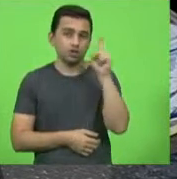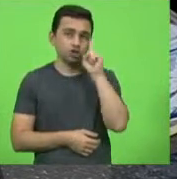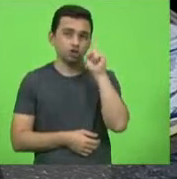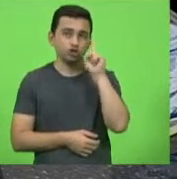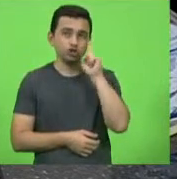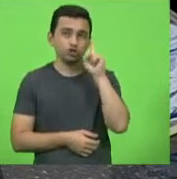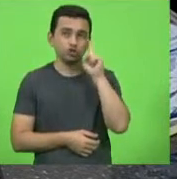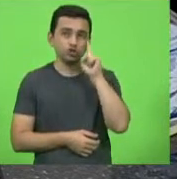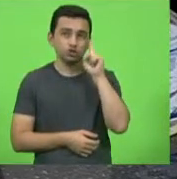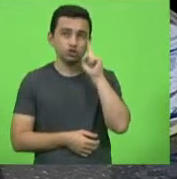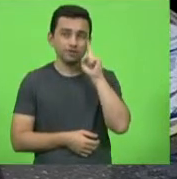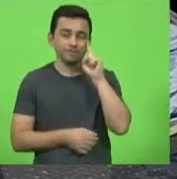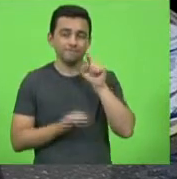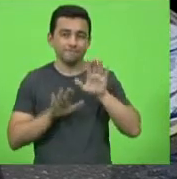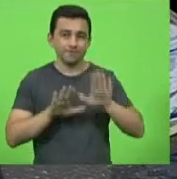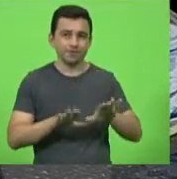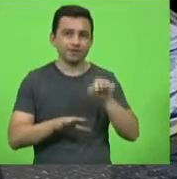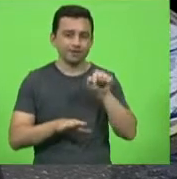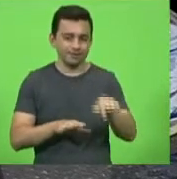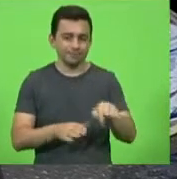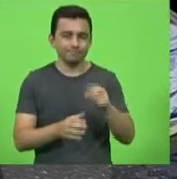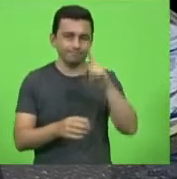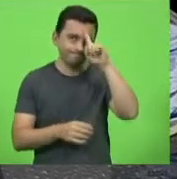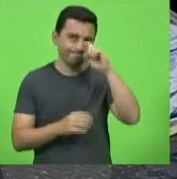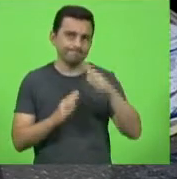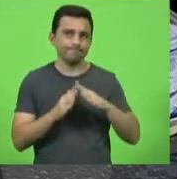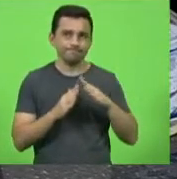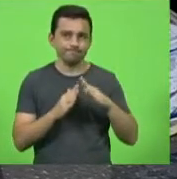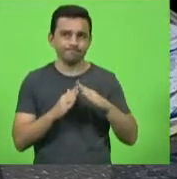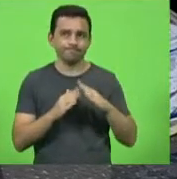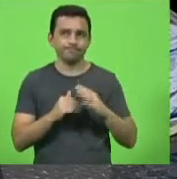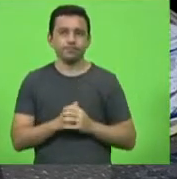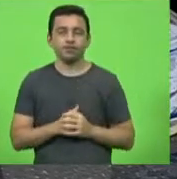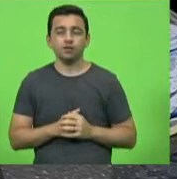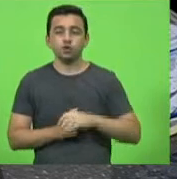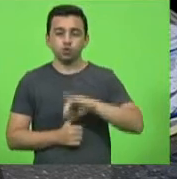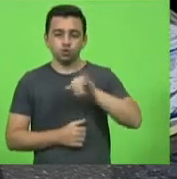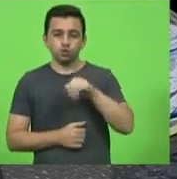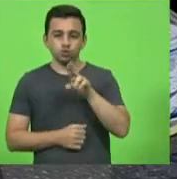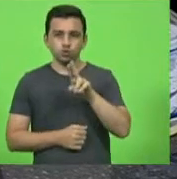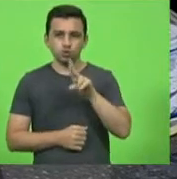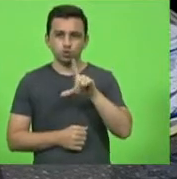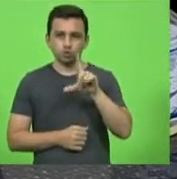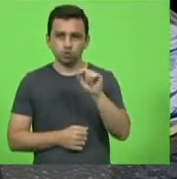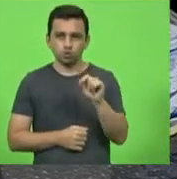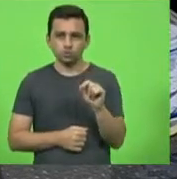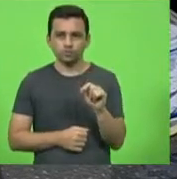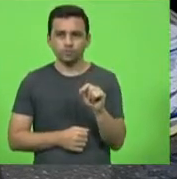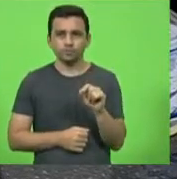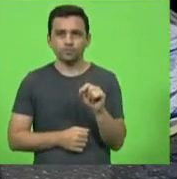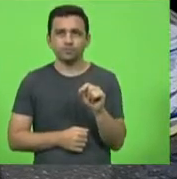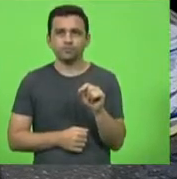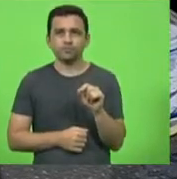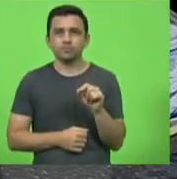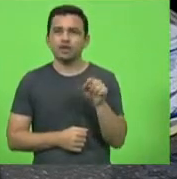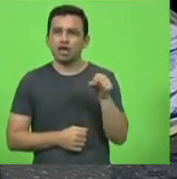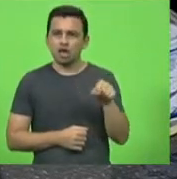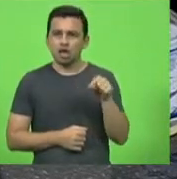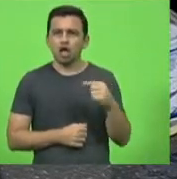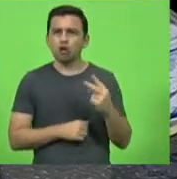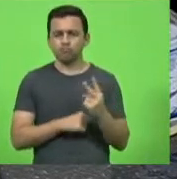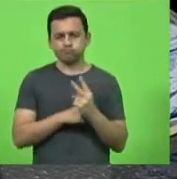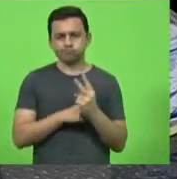de internação hospitalar Júlio é que se cuidava